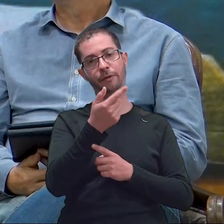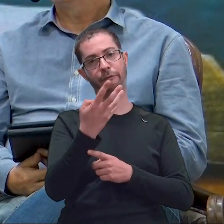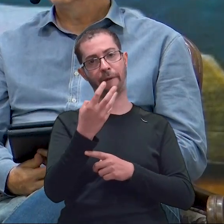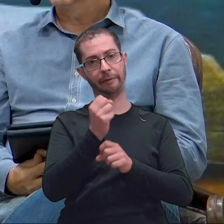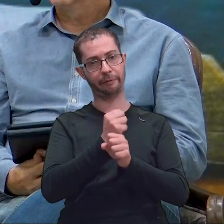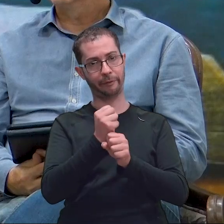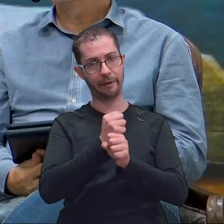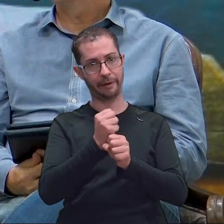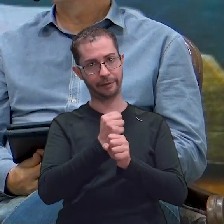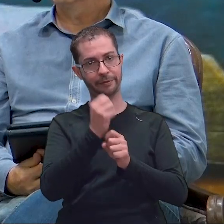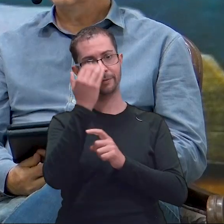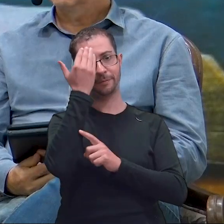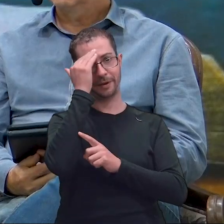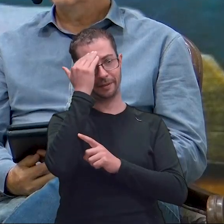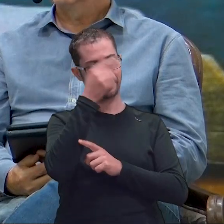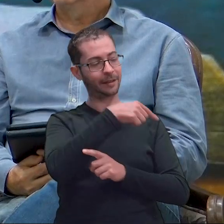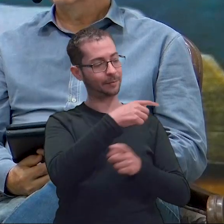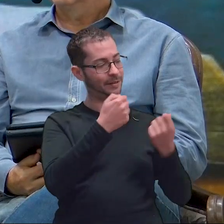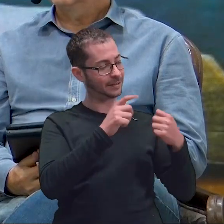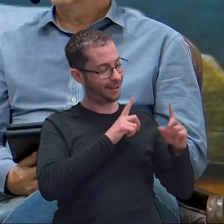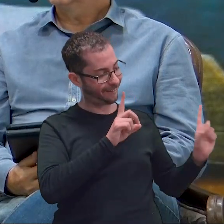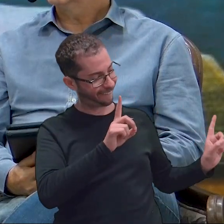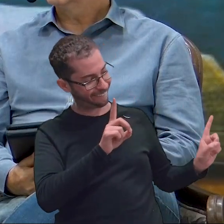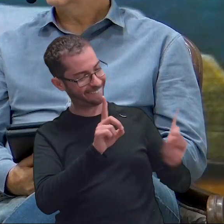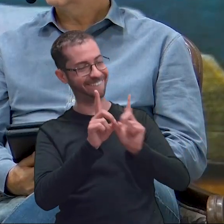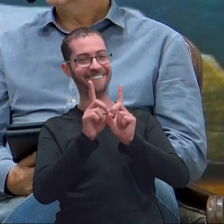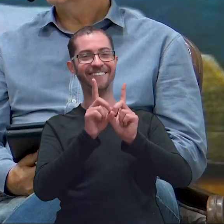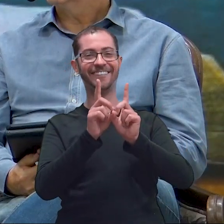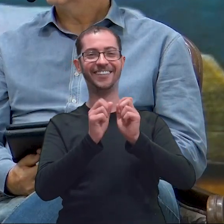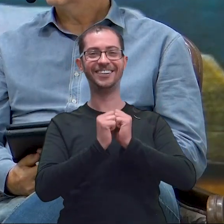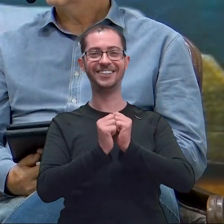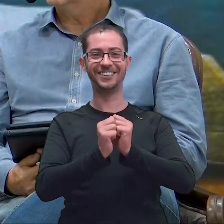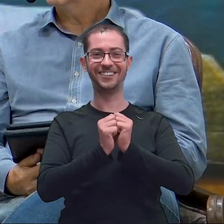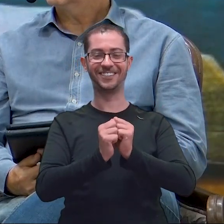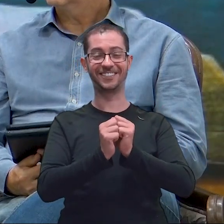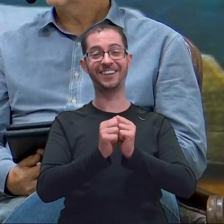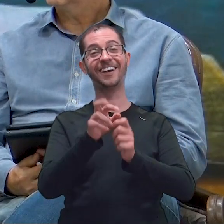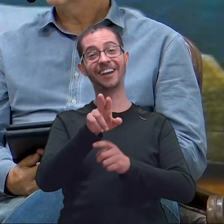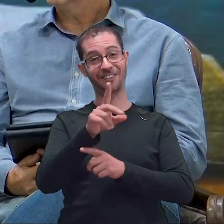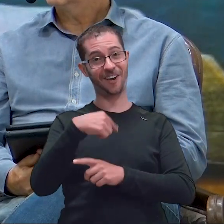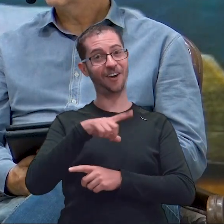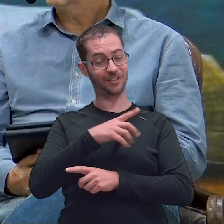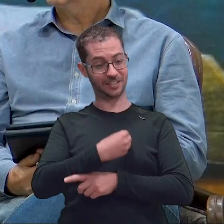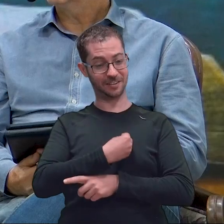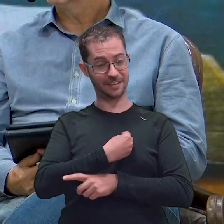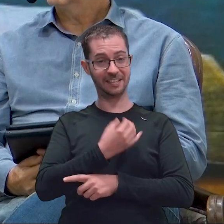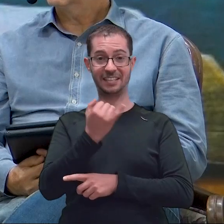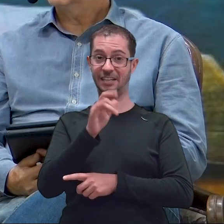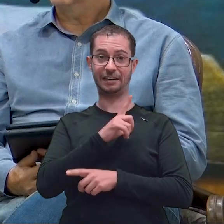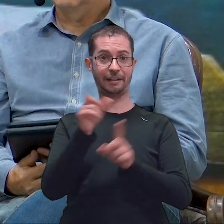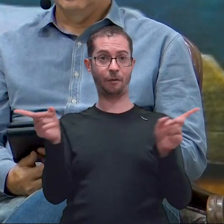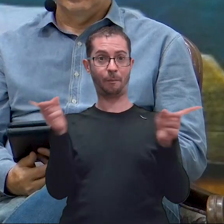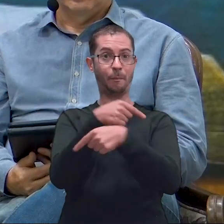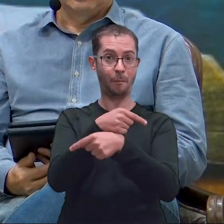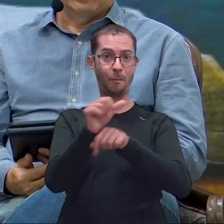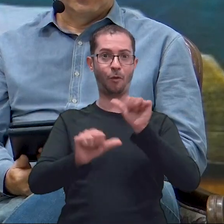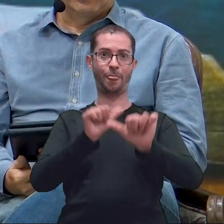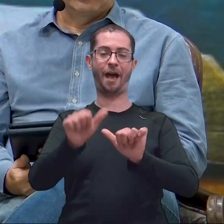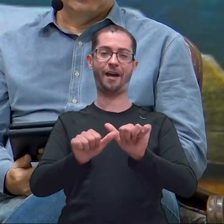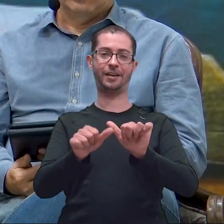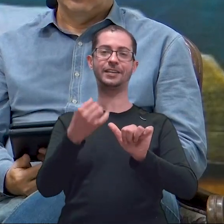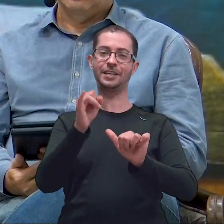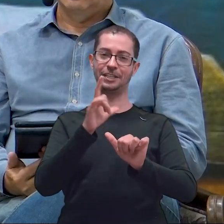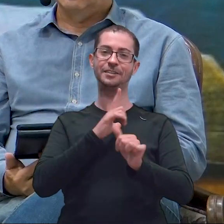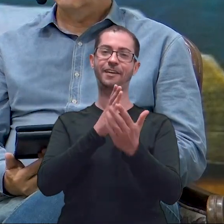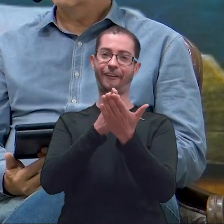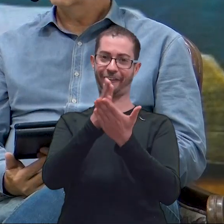devia andar com Deus. Passou por um monte de problemas. E assim é na nossa vida. Então se nós obedecermos, não invertermos as coisas, e ficarmos